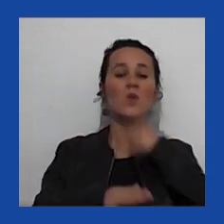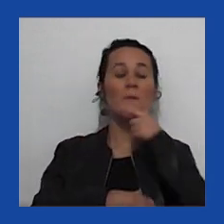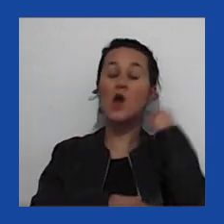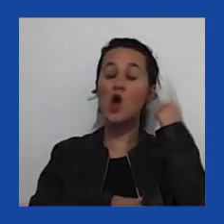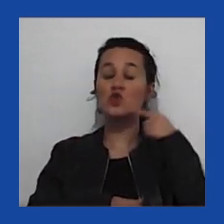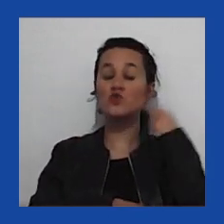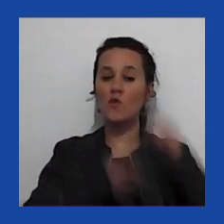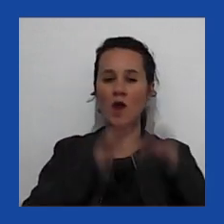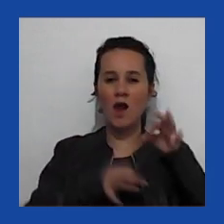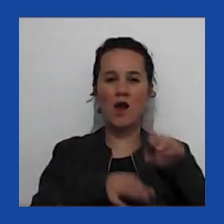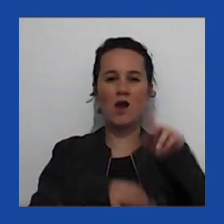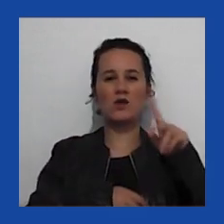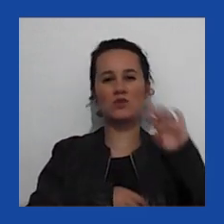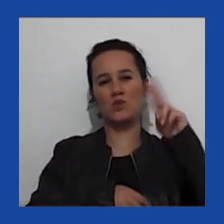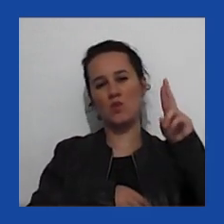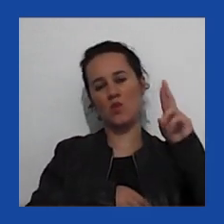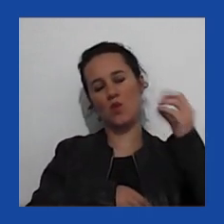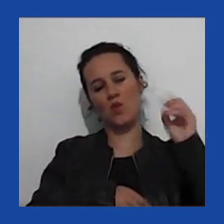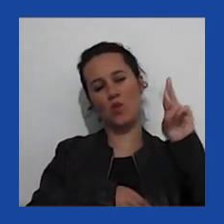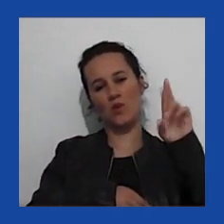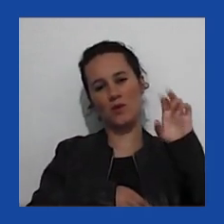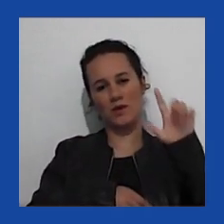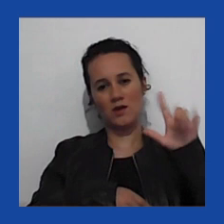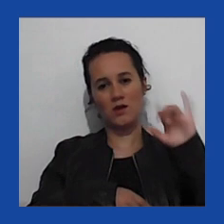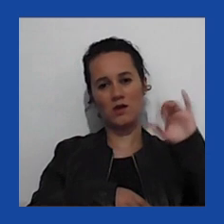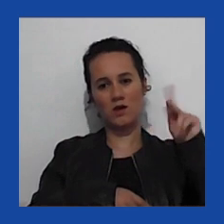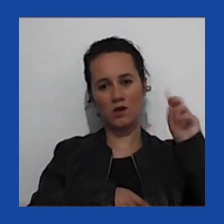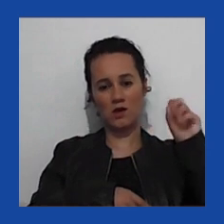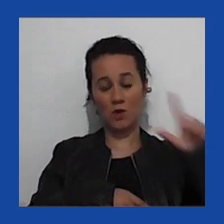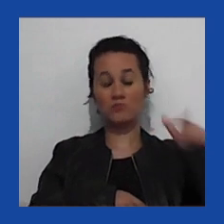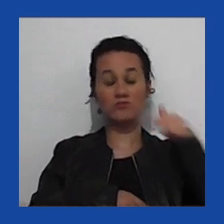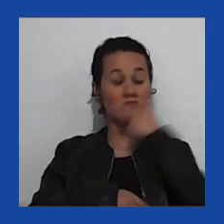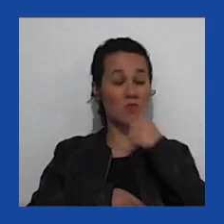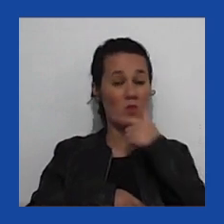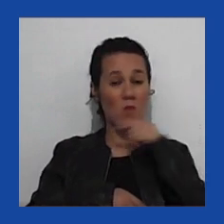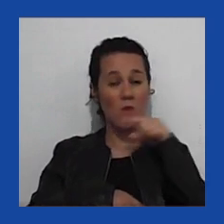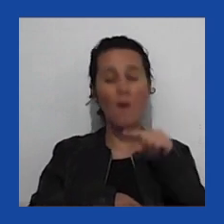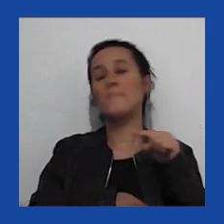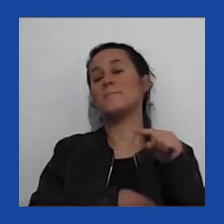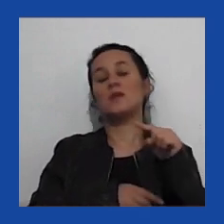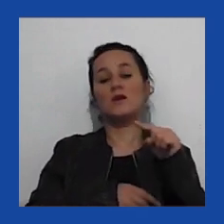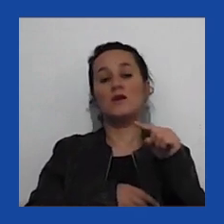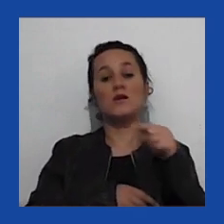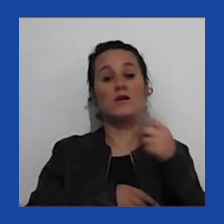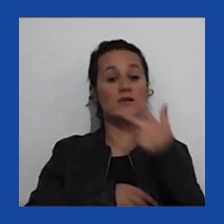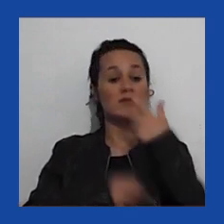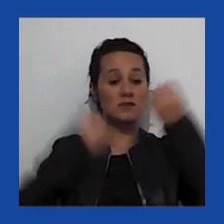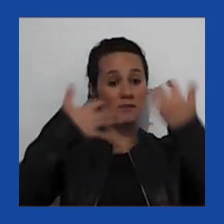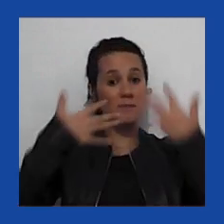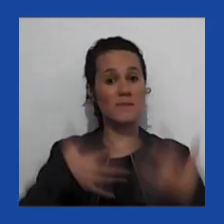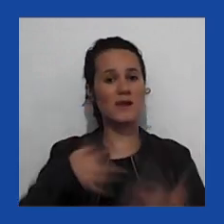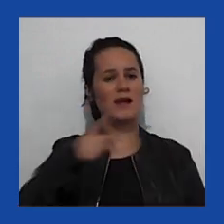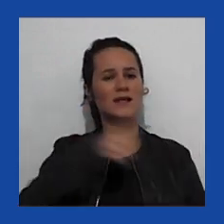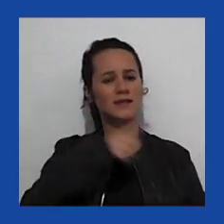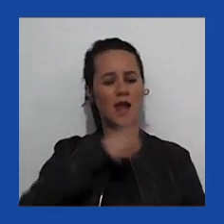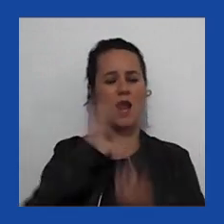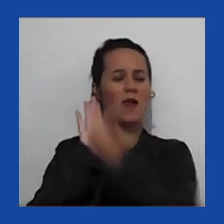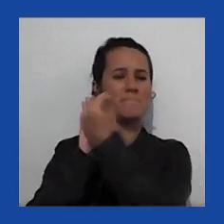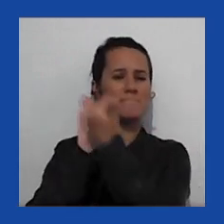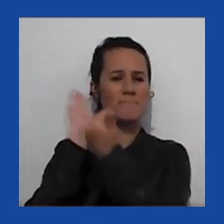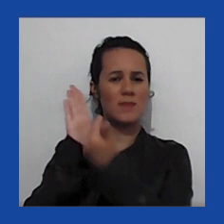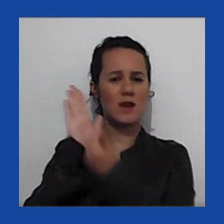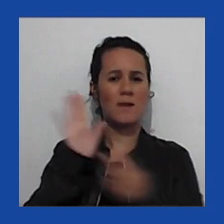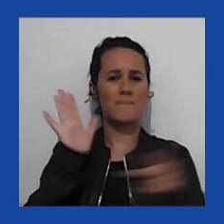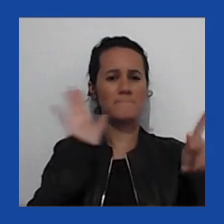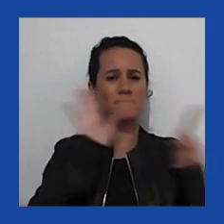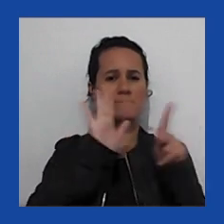Roy Cohn. McCarthy era um paranoico que alegou que ele tinha uma lista dos comunistas